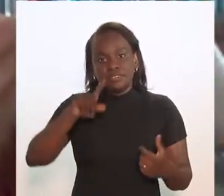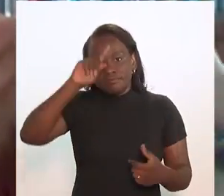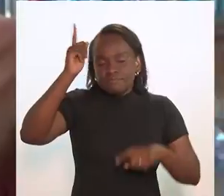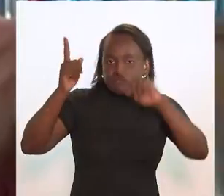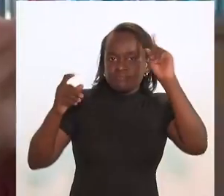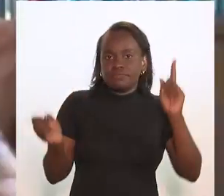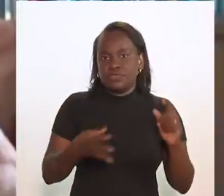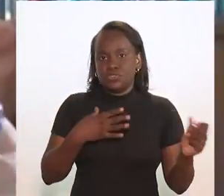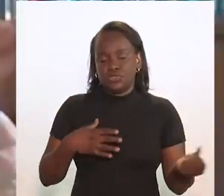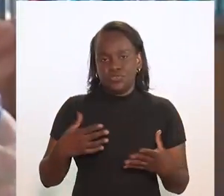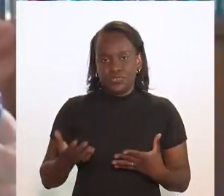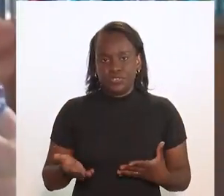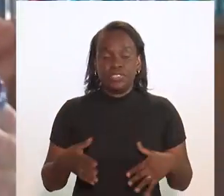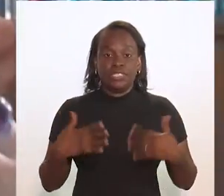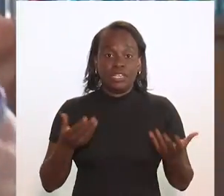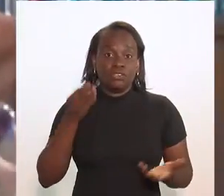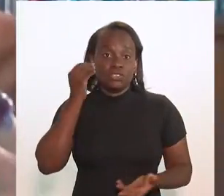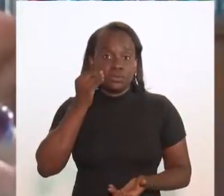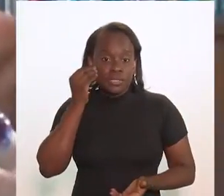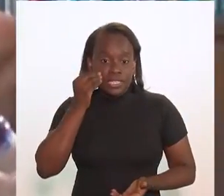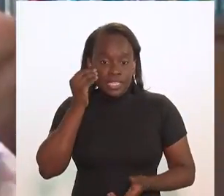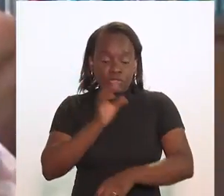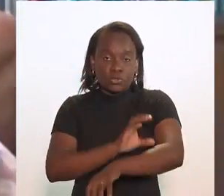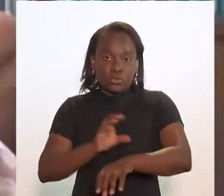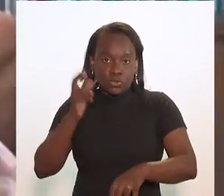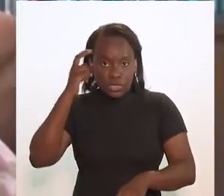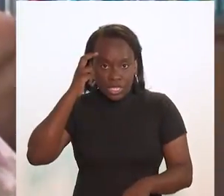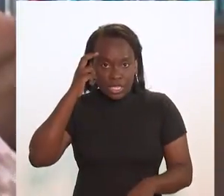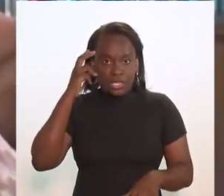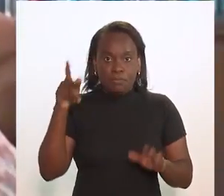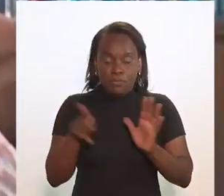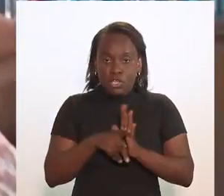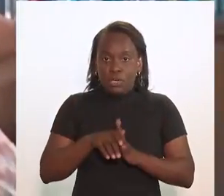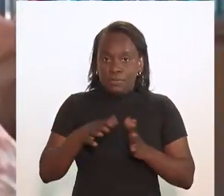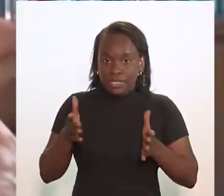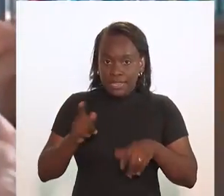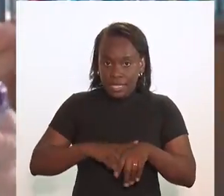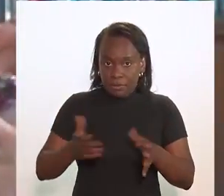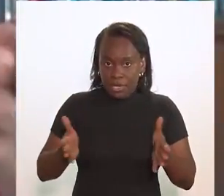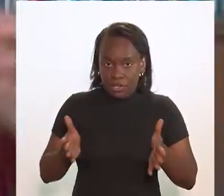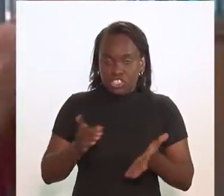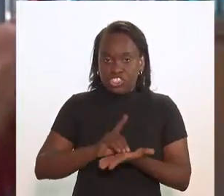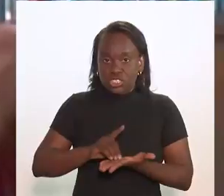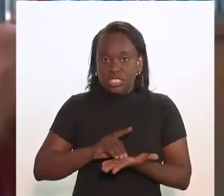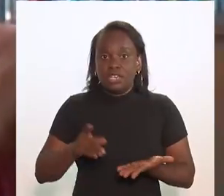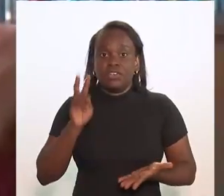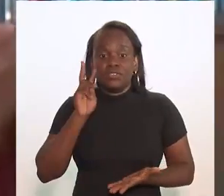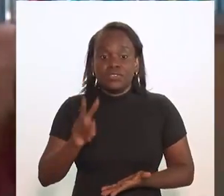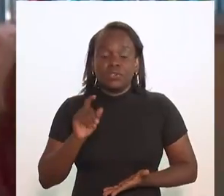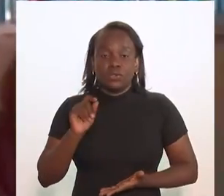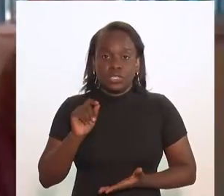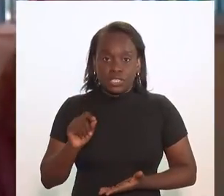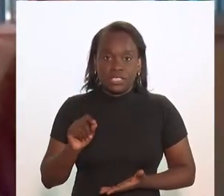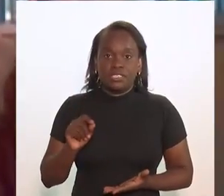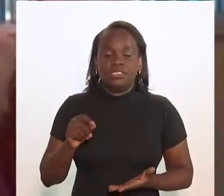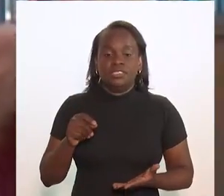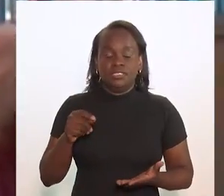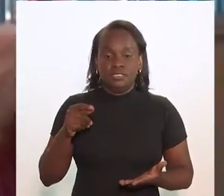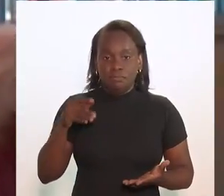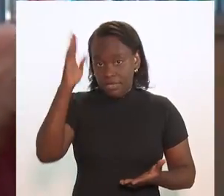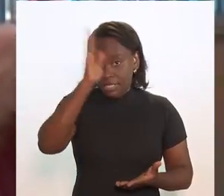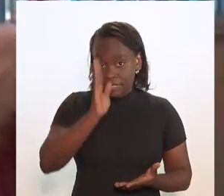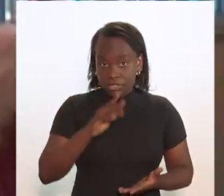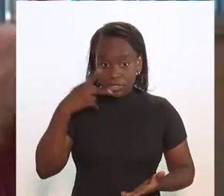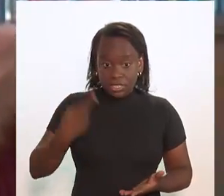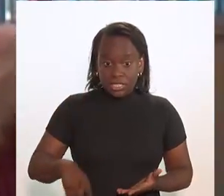inovar. Então, as experiências culturais da era digital, a meu ver, nós vimos